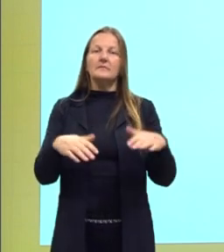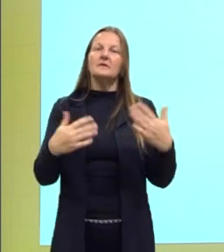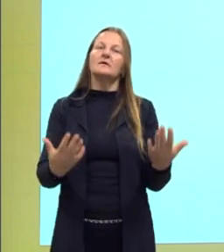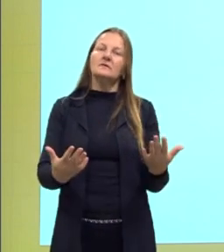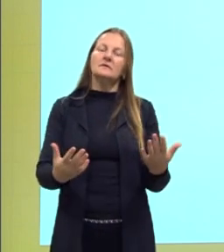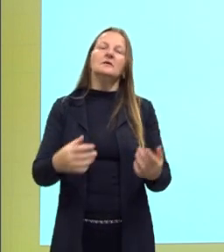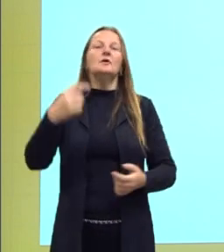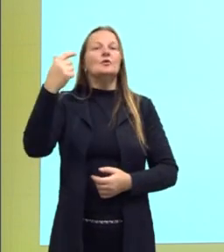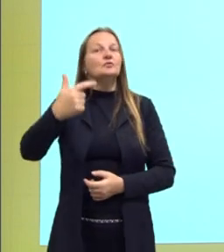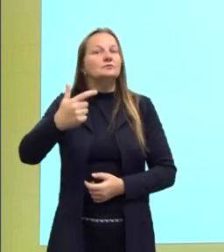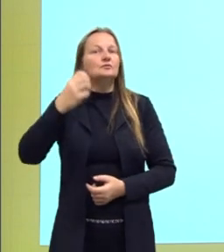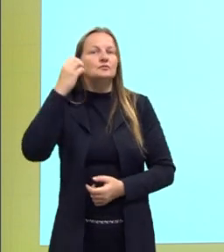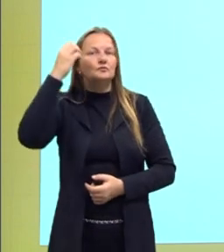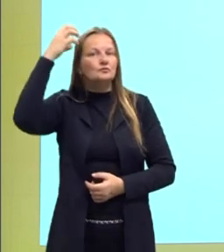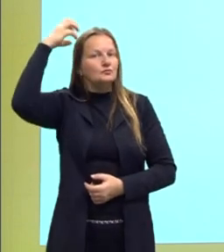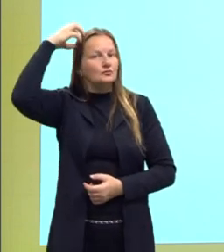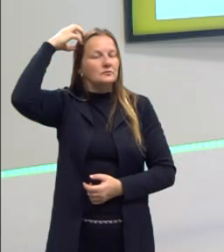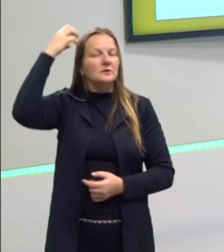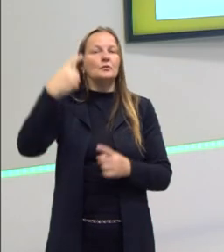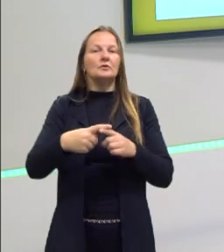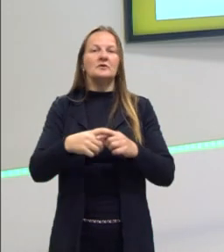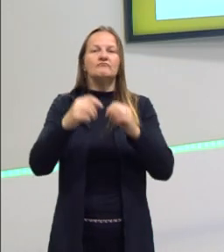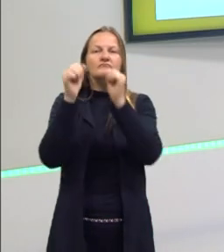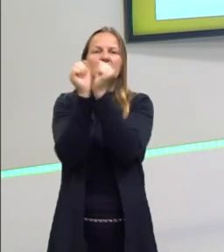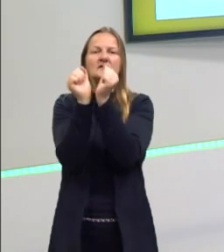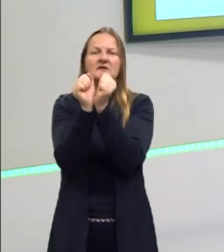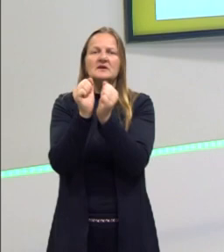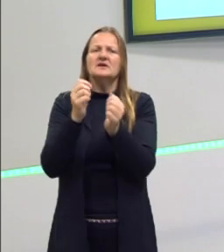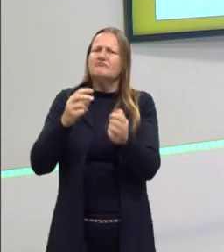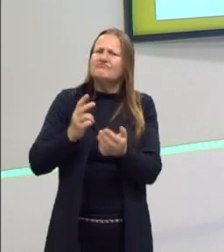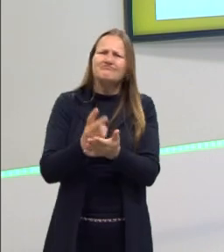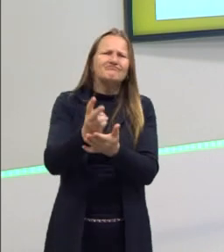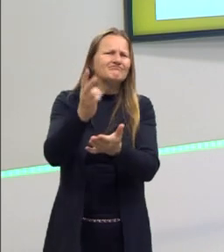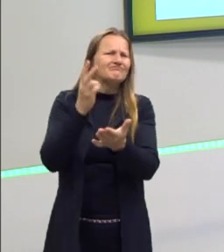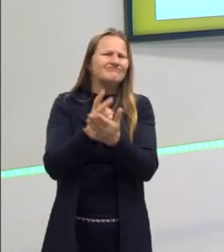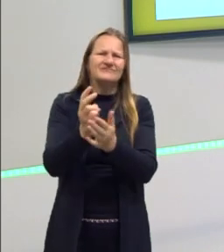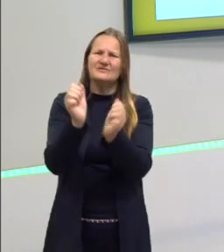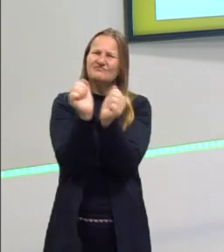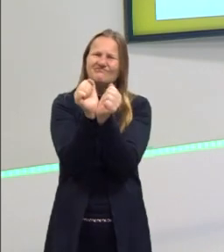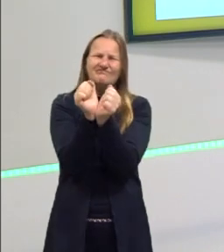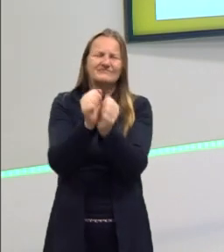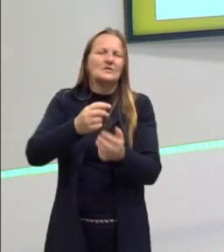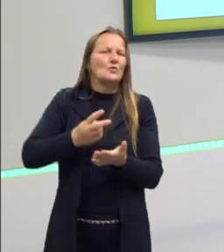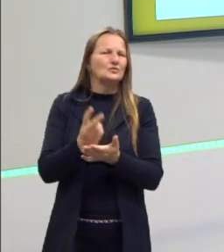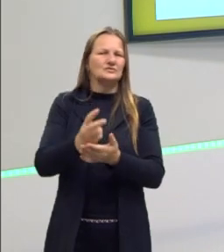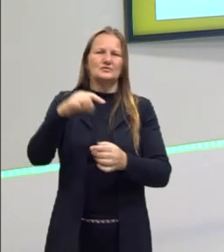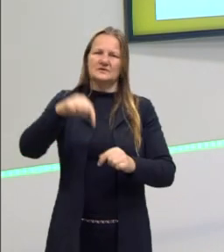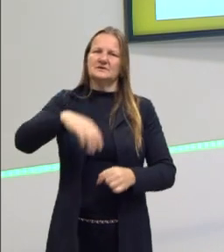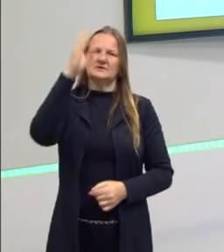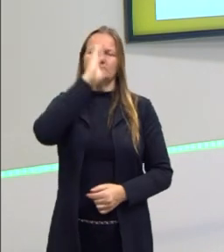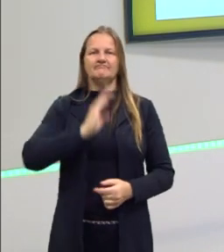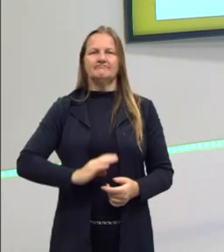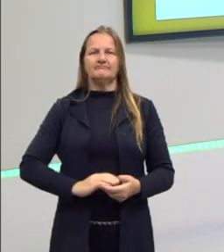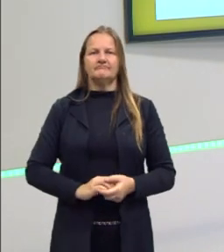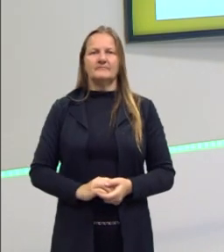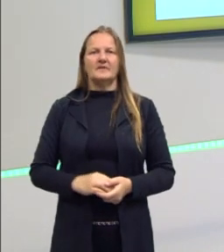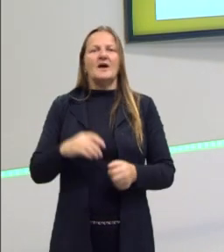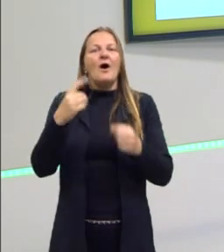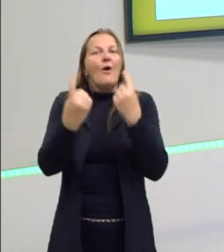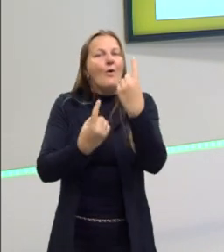nesse segundo reinado, durante esse período, a escravidão continua no Brasil. E a gente vai falar um pouquinho de algumas